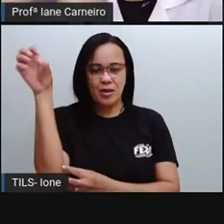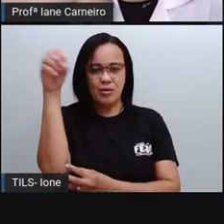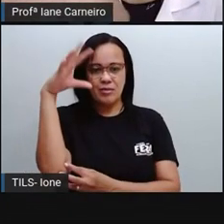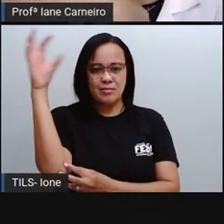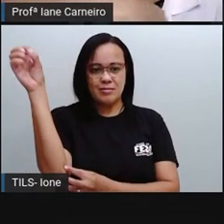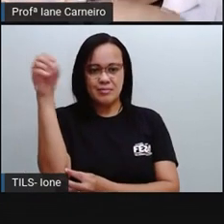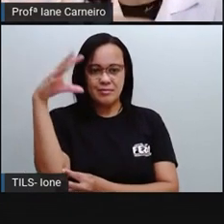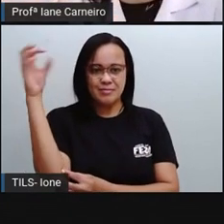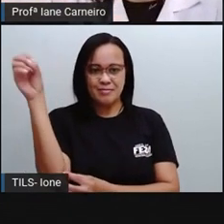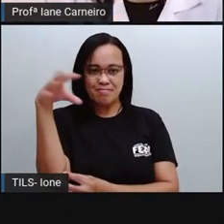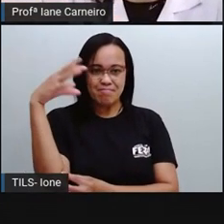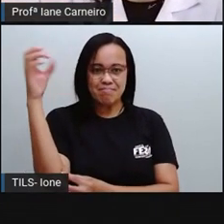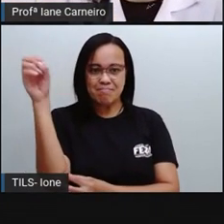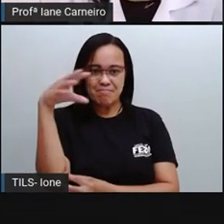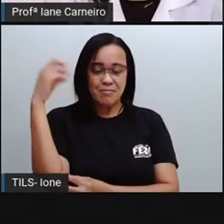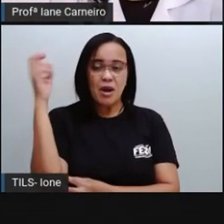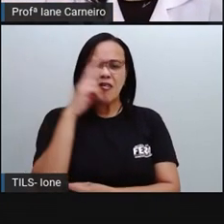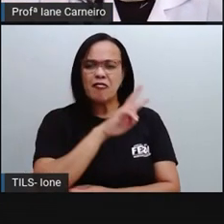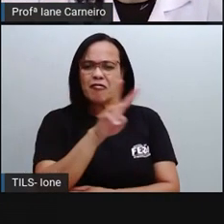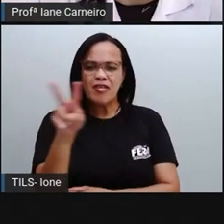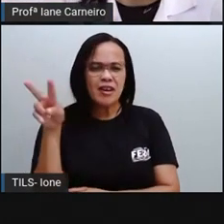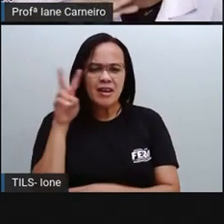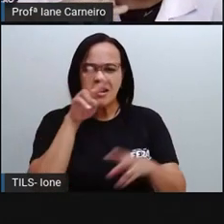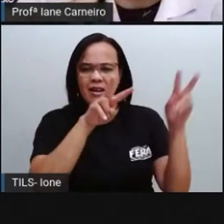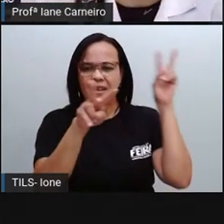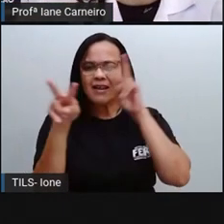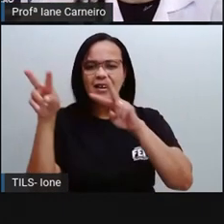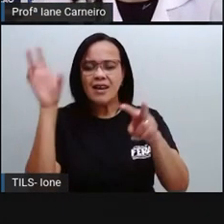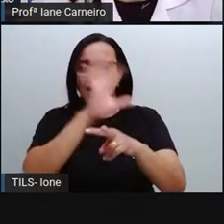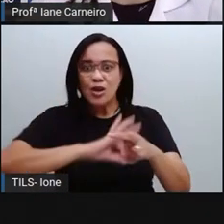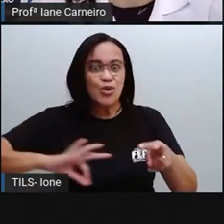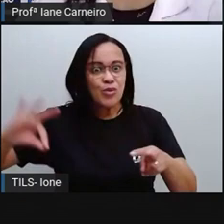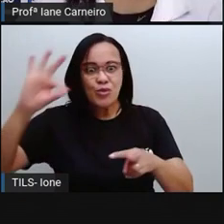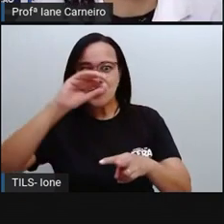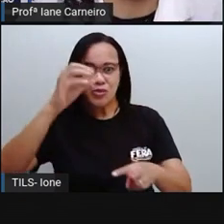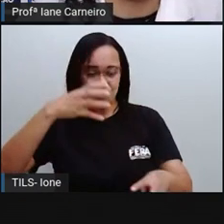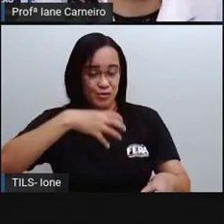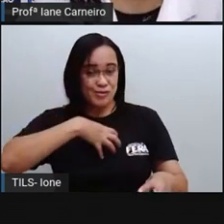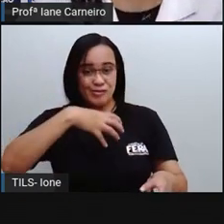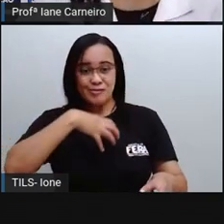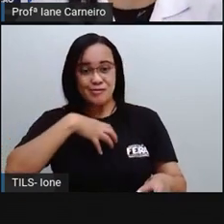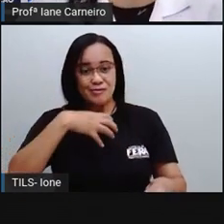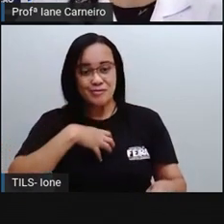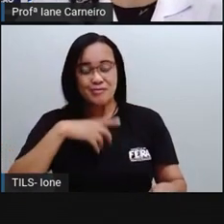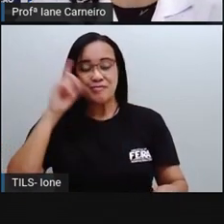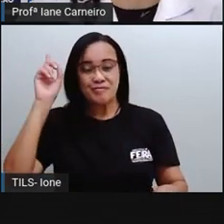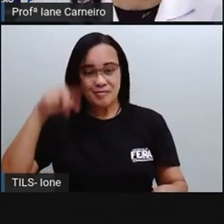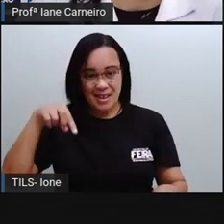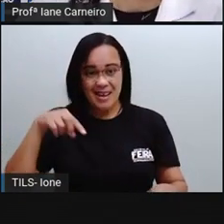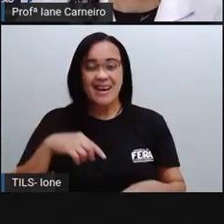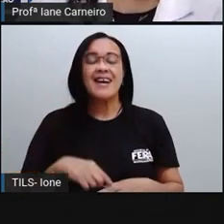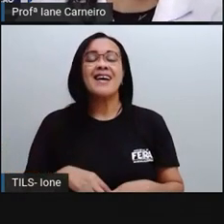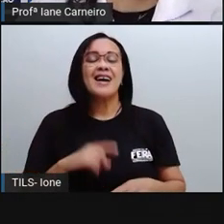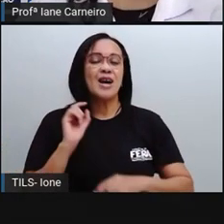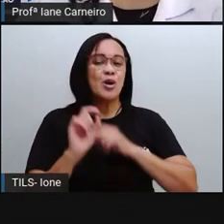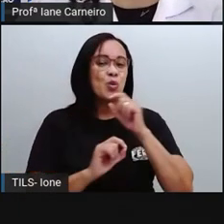topo. A gente olha a Bahia de Todos os Santos. Esse mar lindíssimo. A gente vê o quanto que nós somos